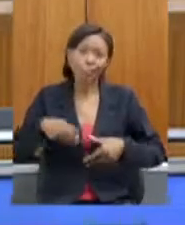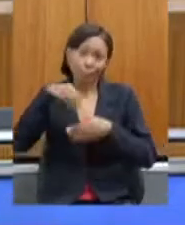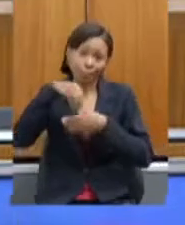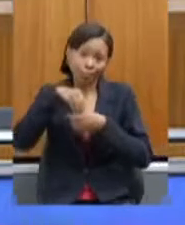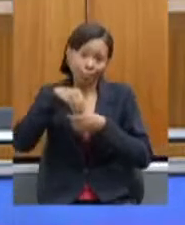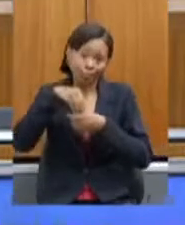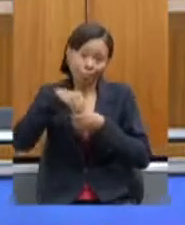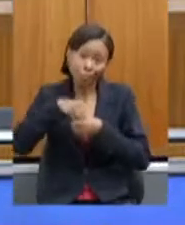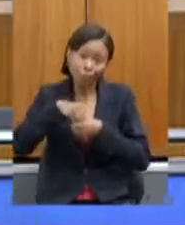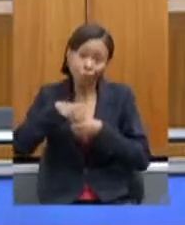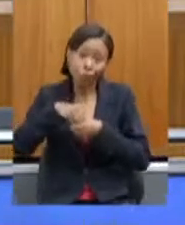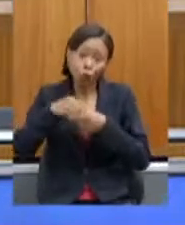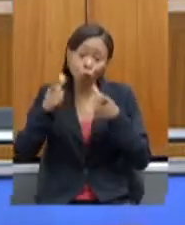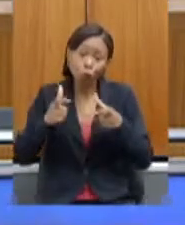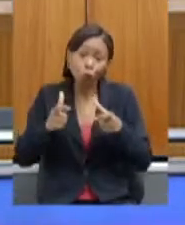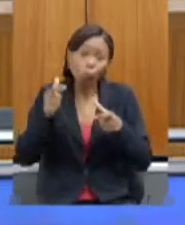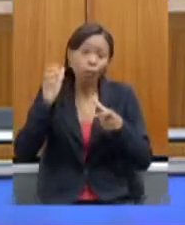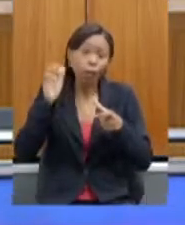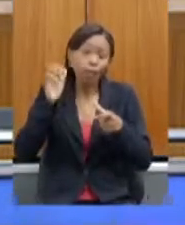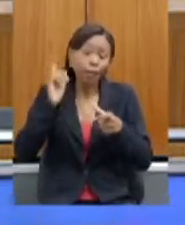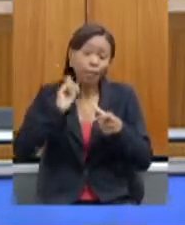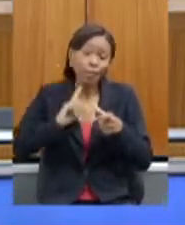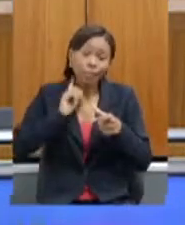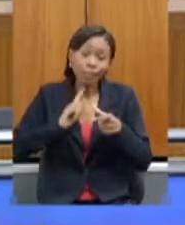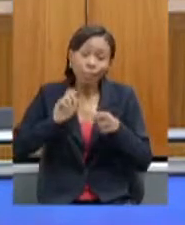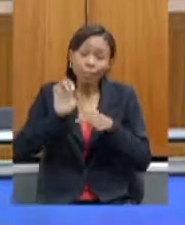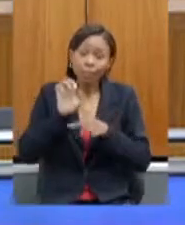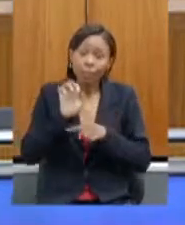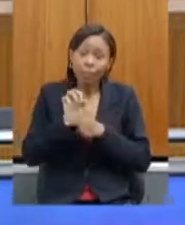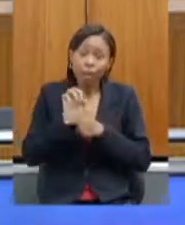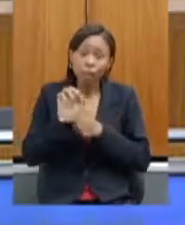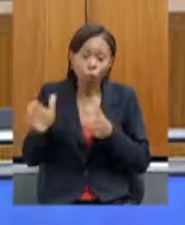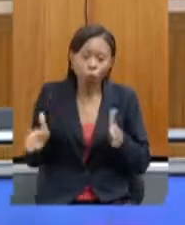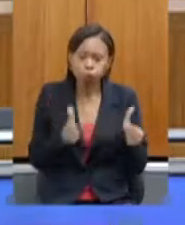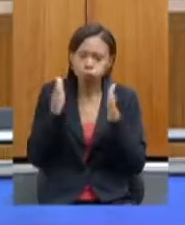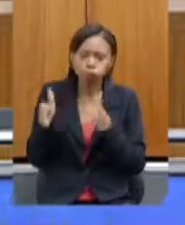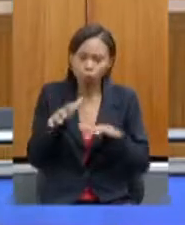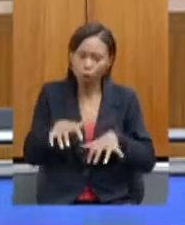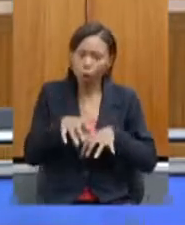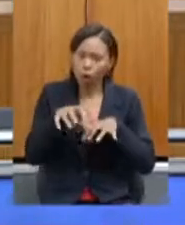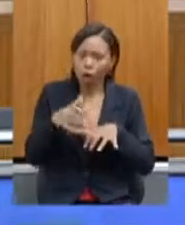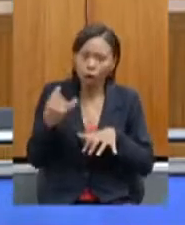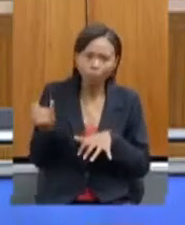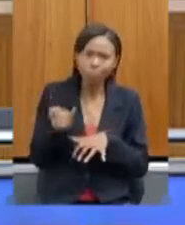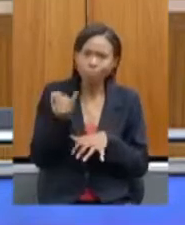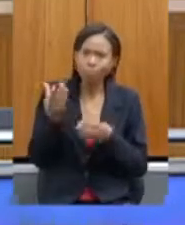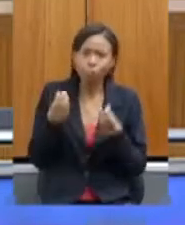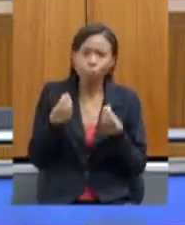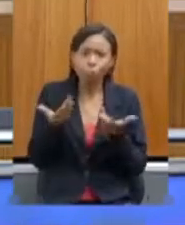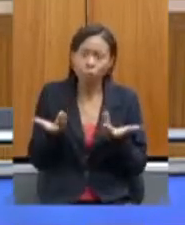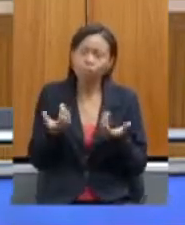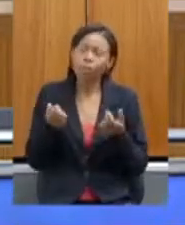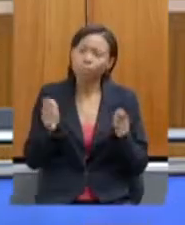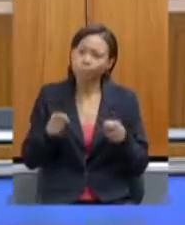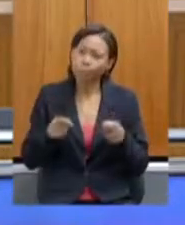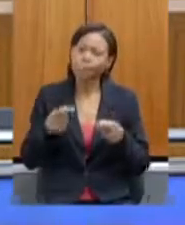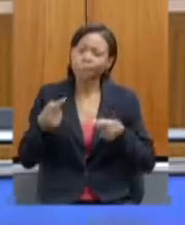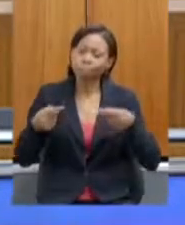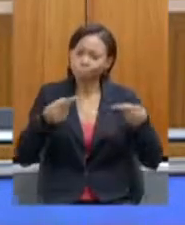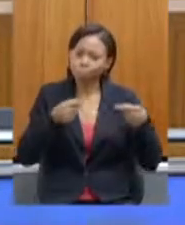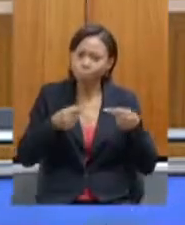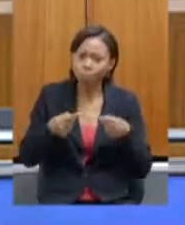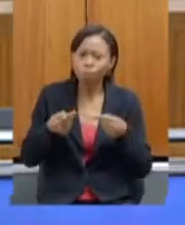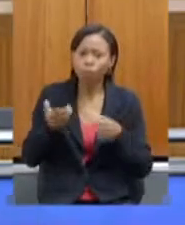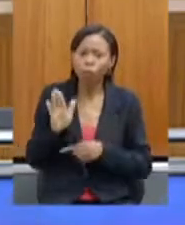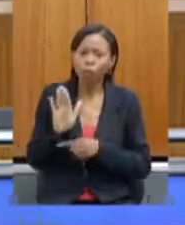tão rica como é o nosso que nós podemos articular as políticas e, assim, garantir alimentação a todas as nossas famílias.